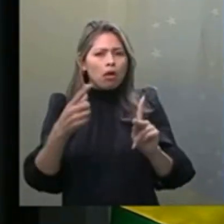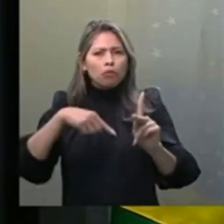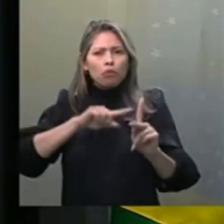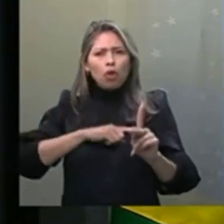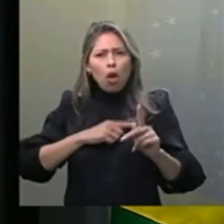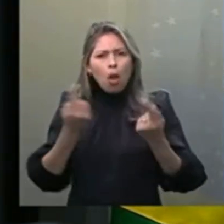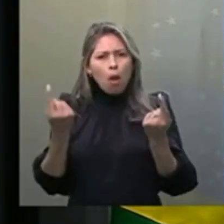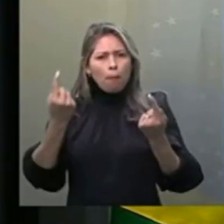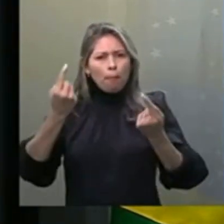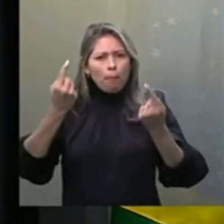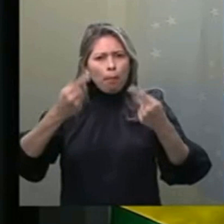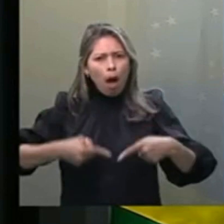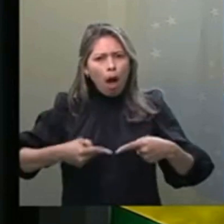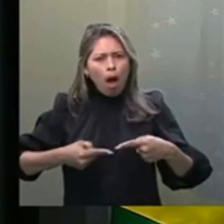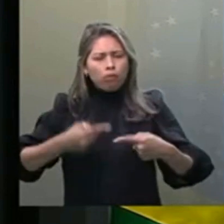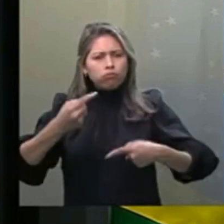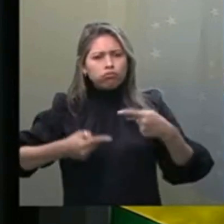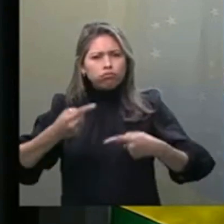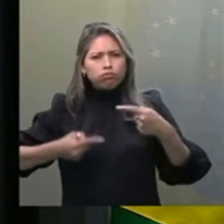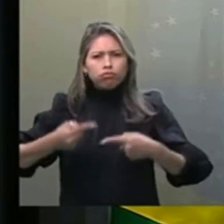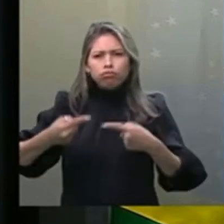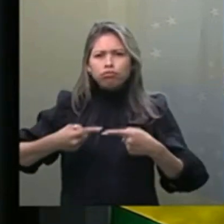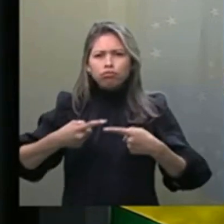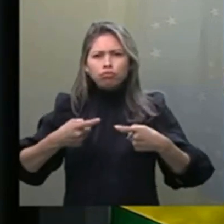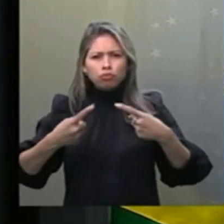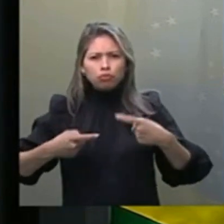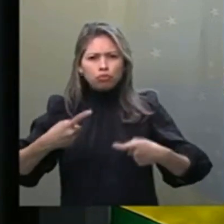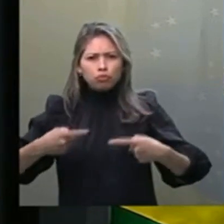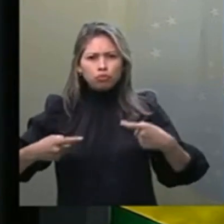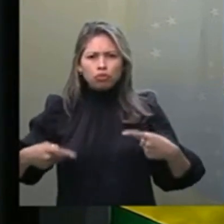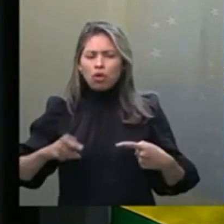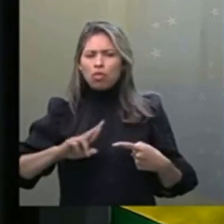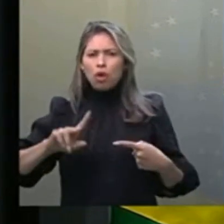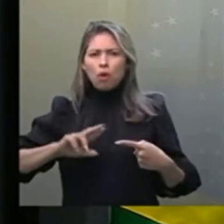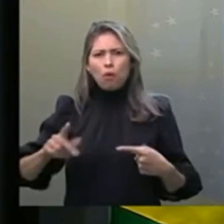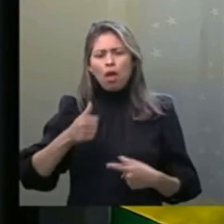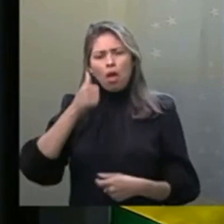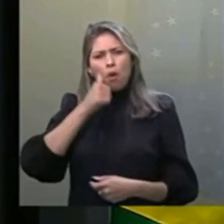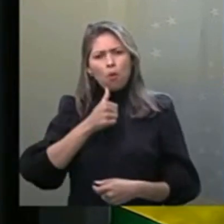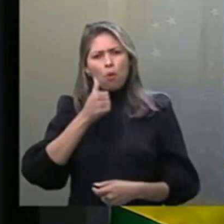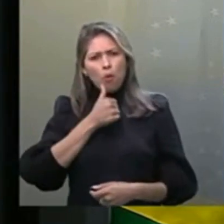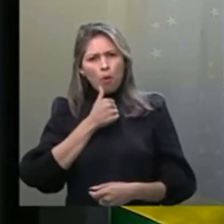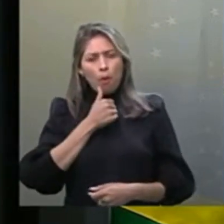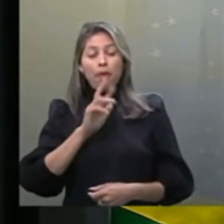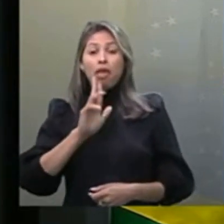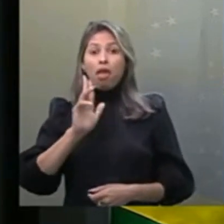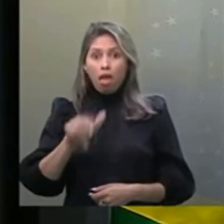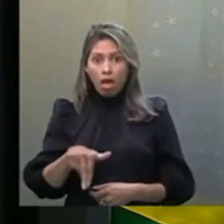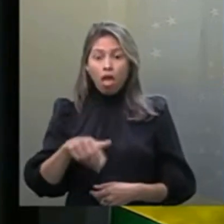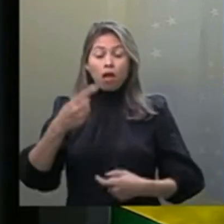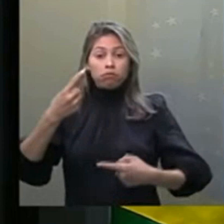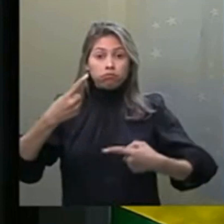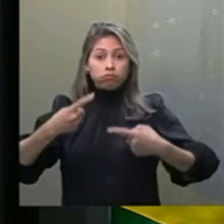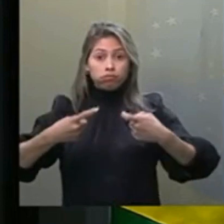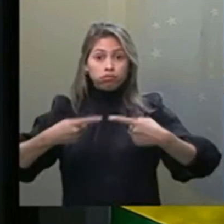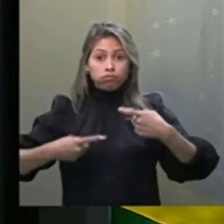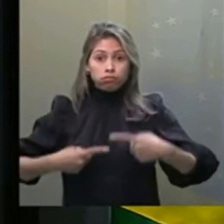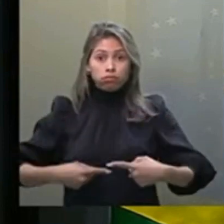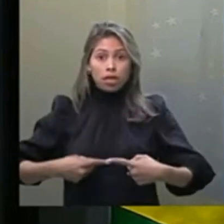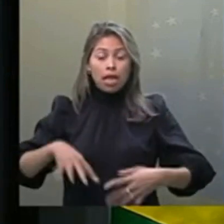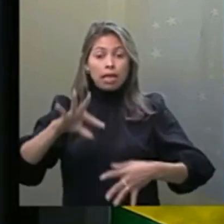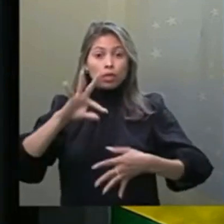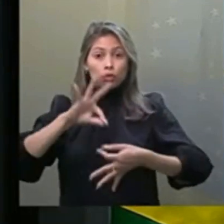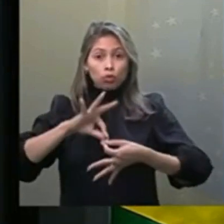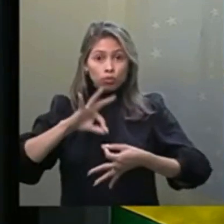é uma guerra entre os homens, absolutamente. A guerra é espiritual e hoje o